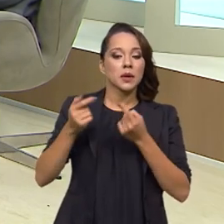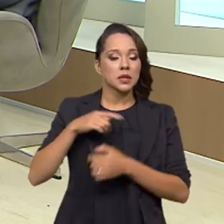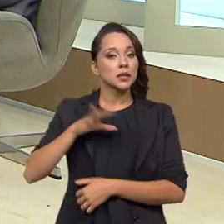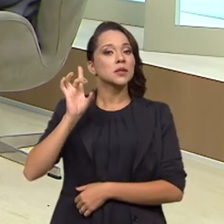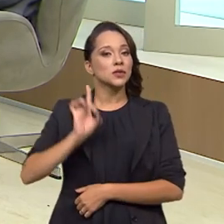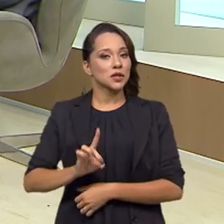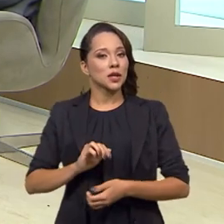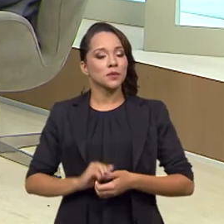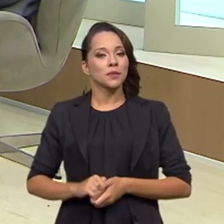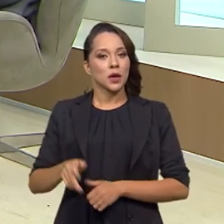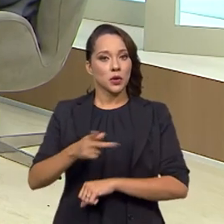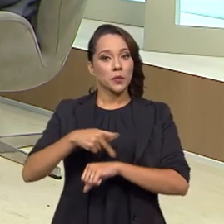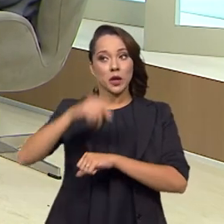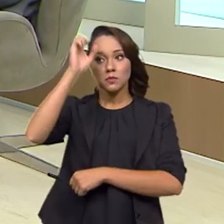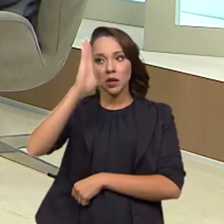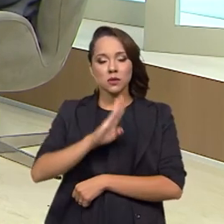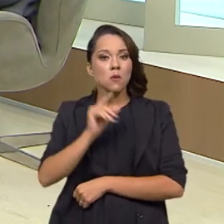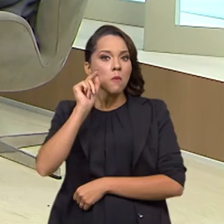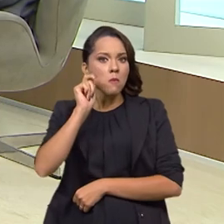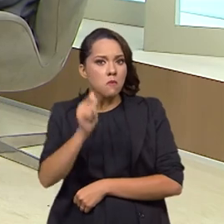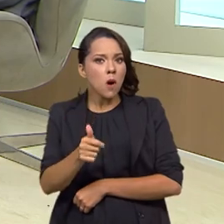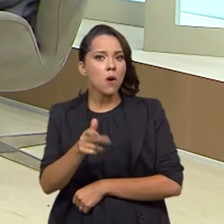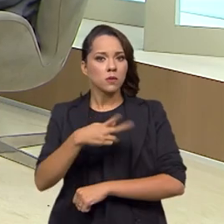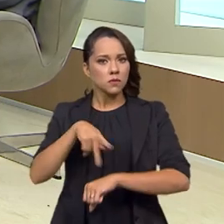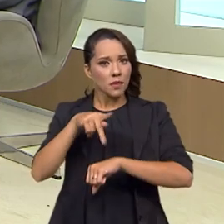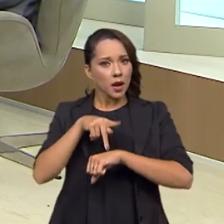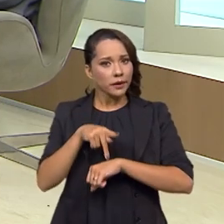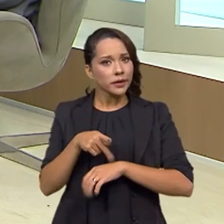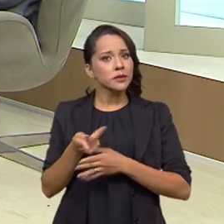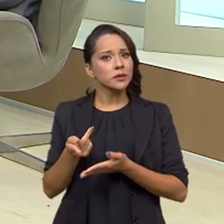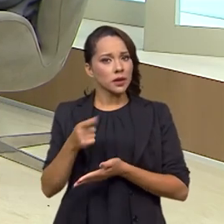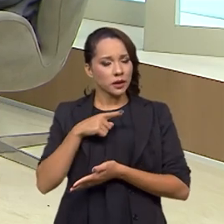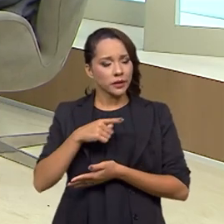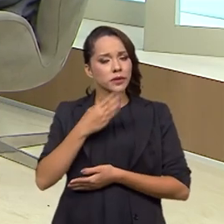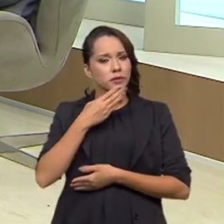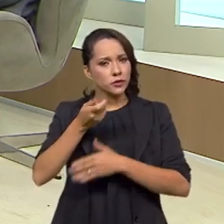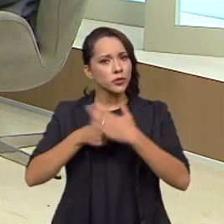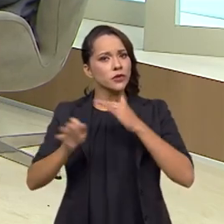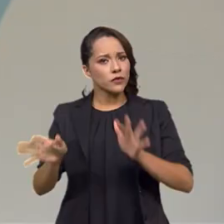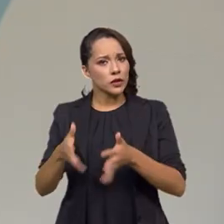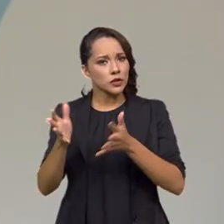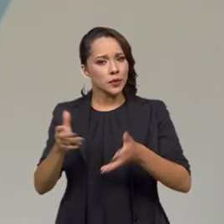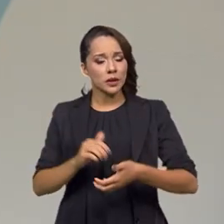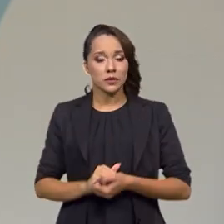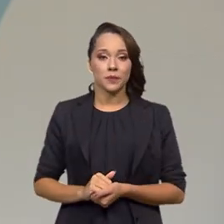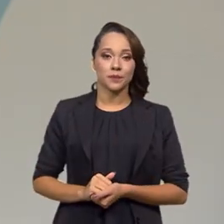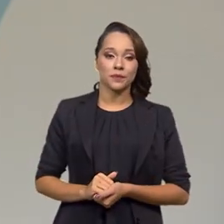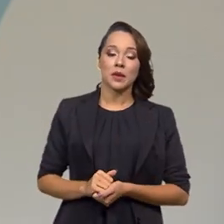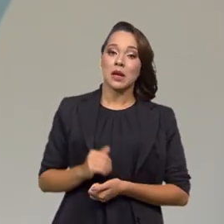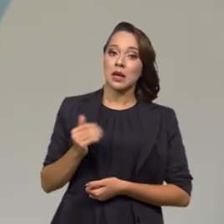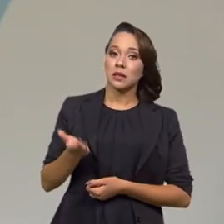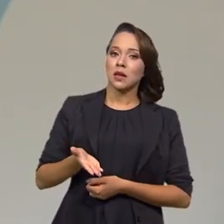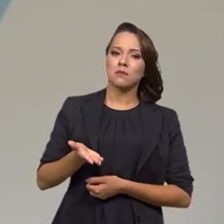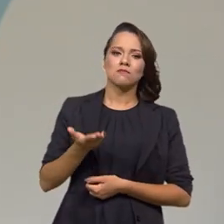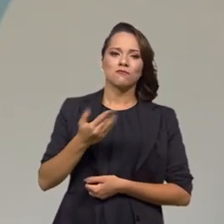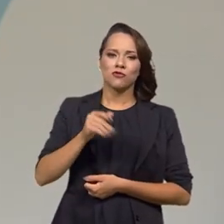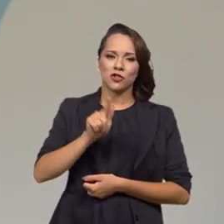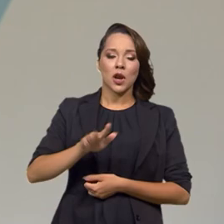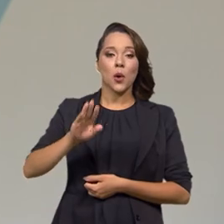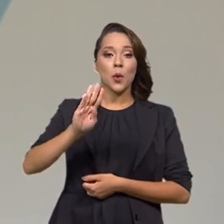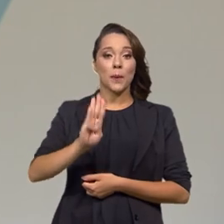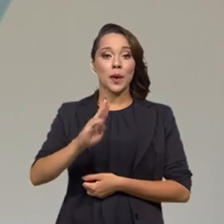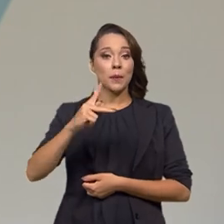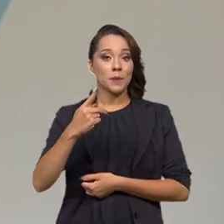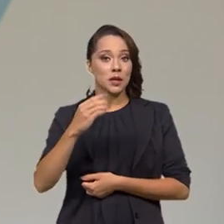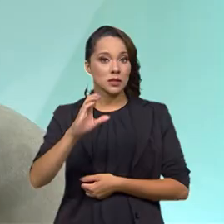direito. E o país, o Brasil, é um dos poucos signatários desse tipo de investimento. Então, de forma específica, o BPC